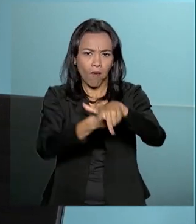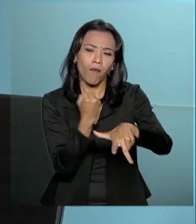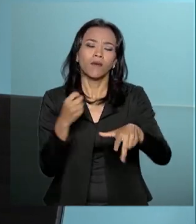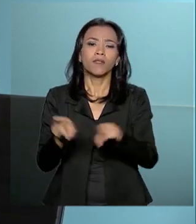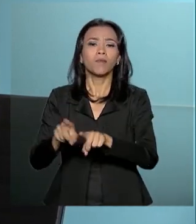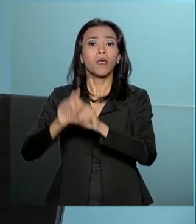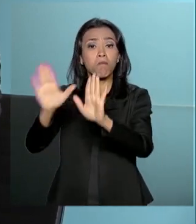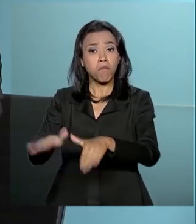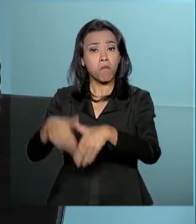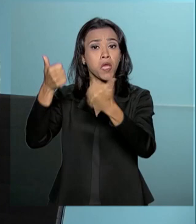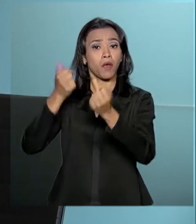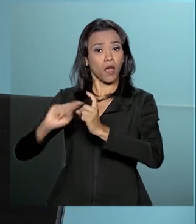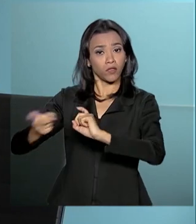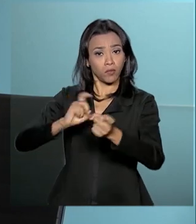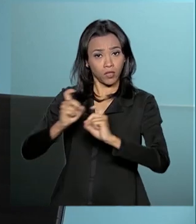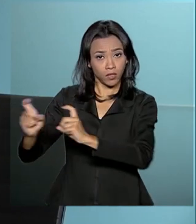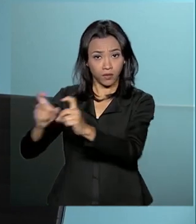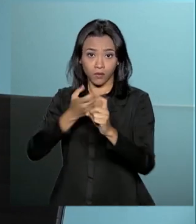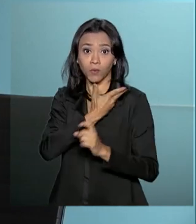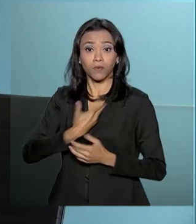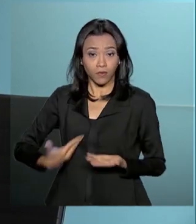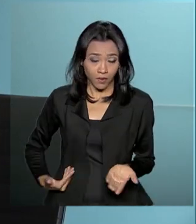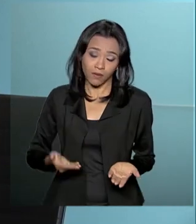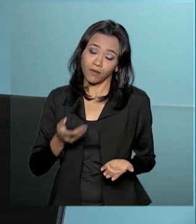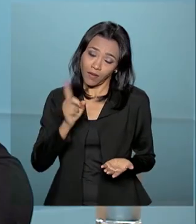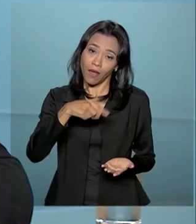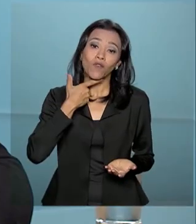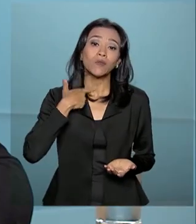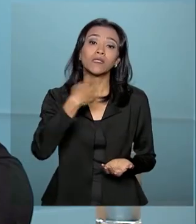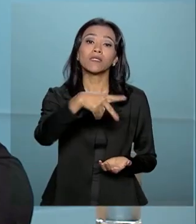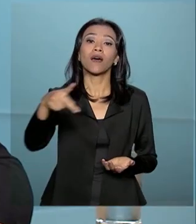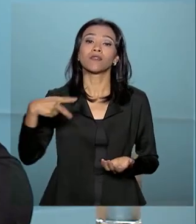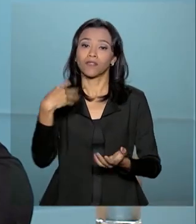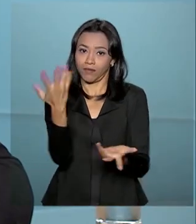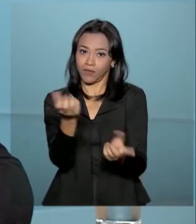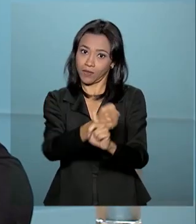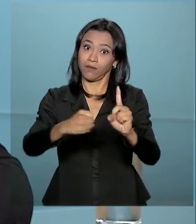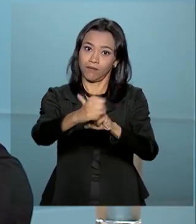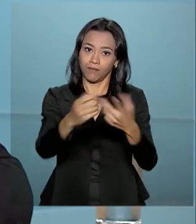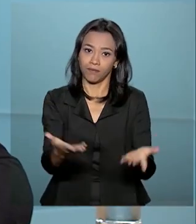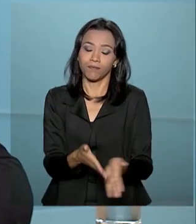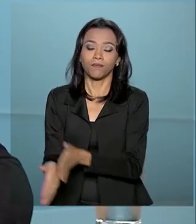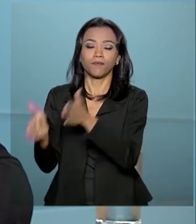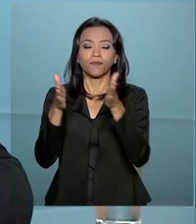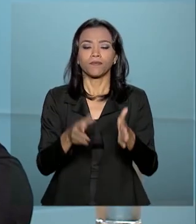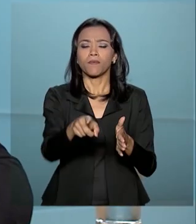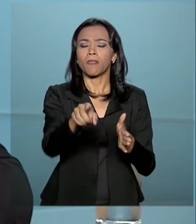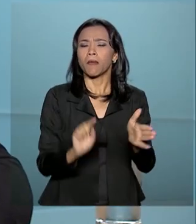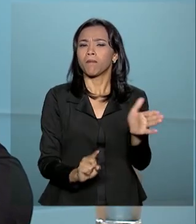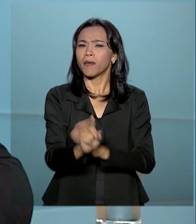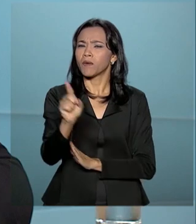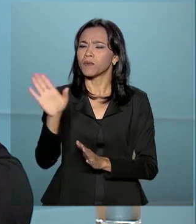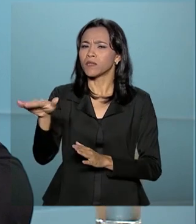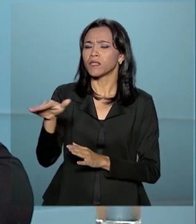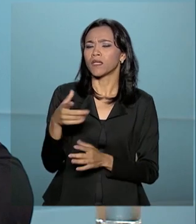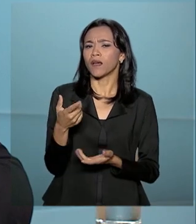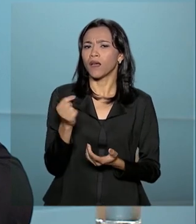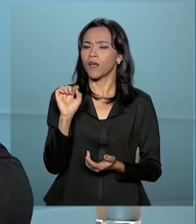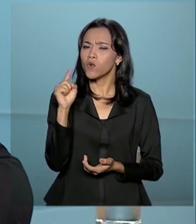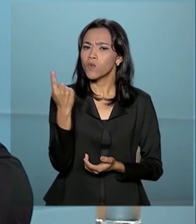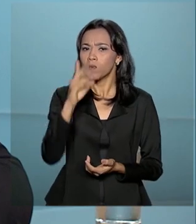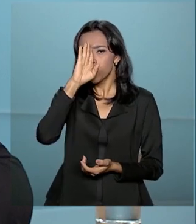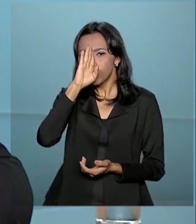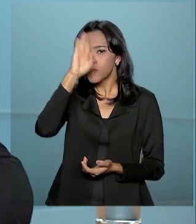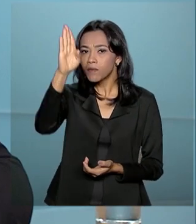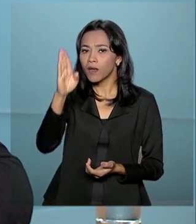melhora da gestão pública, que é um desejo de todo cidadão. Ministro, inclusive, o senhor comentou sobre o combate à corrupção. Uma das prioridades do